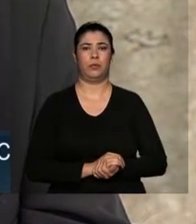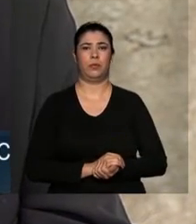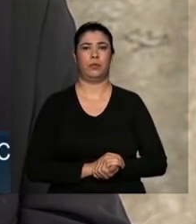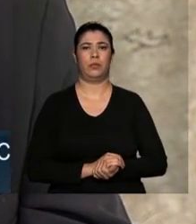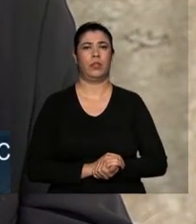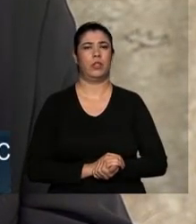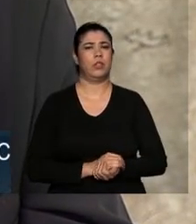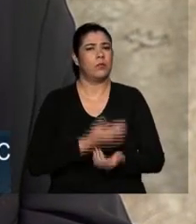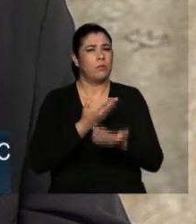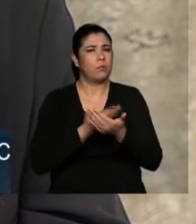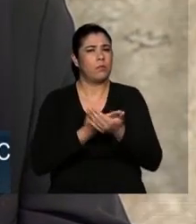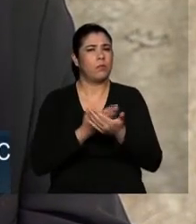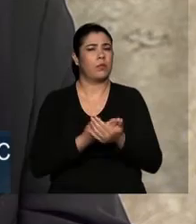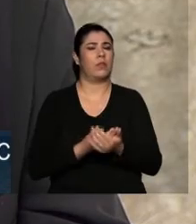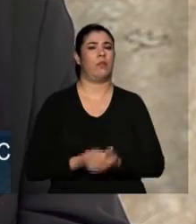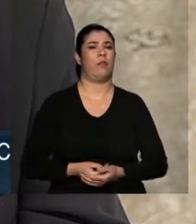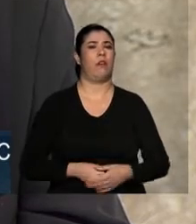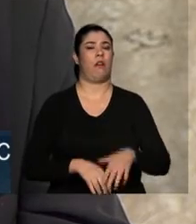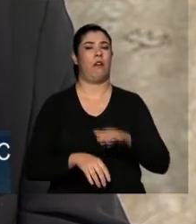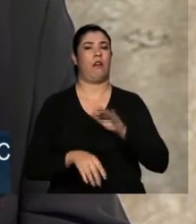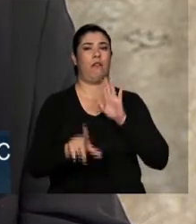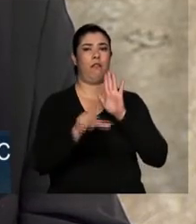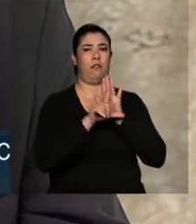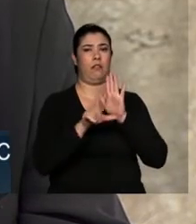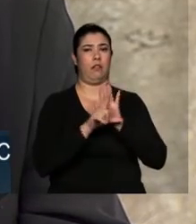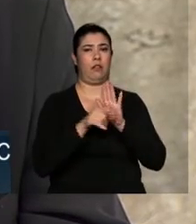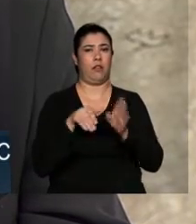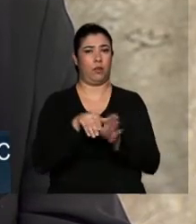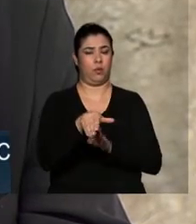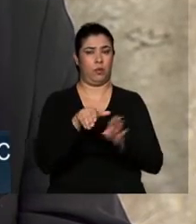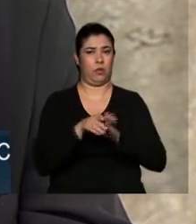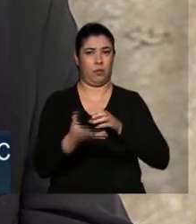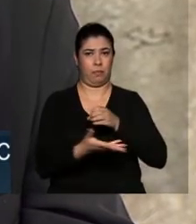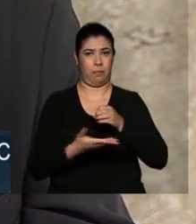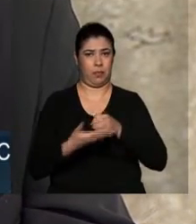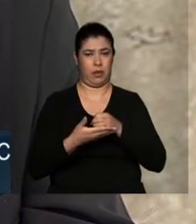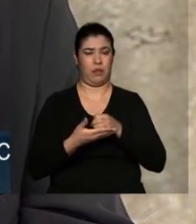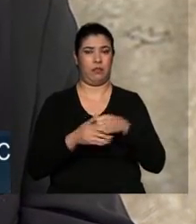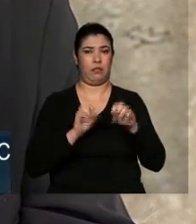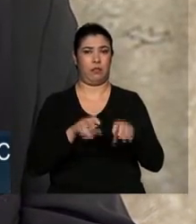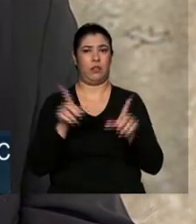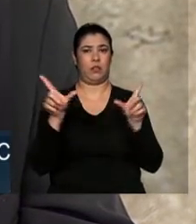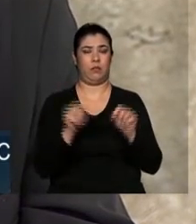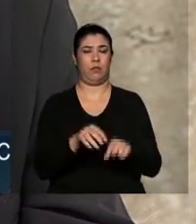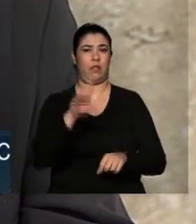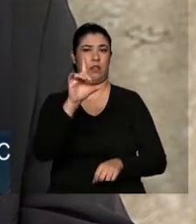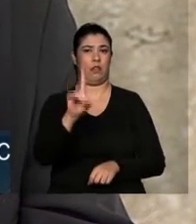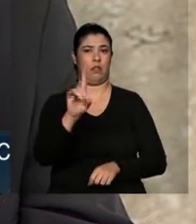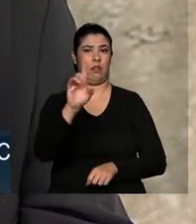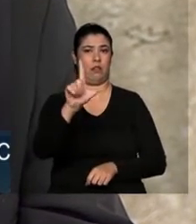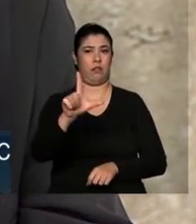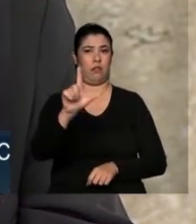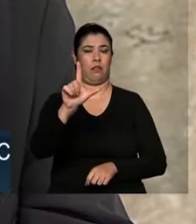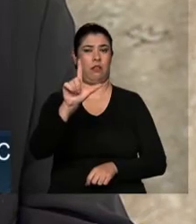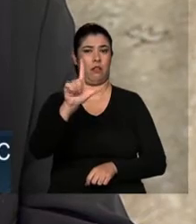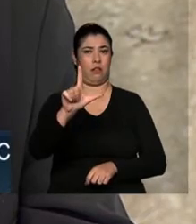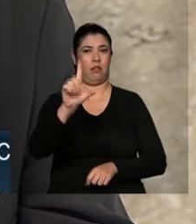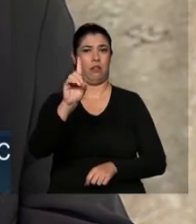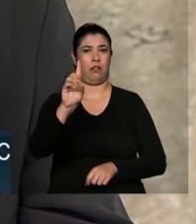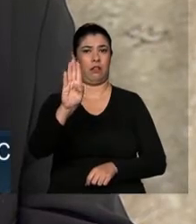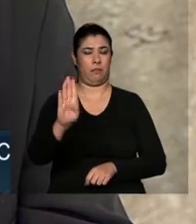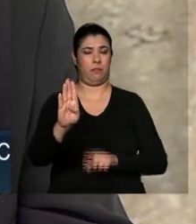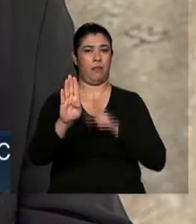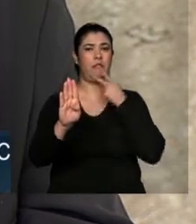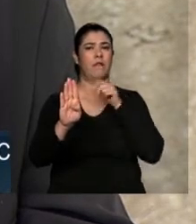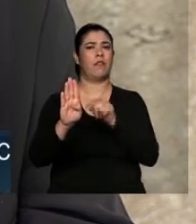Estudando a Lei de Diretrizes e Bases da Educação, verifiquei, à época, que ela determinava que a educação profissional